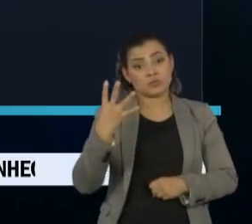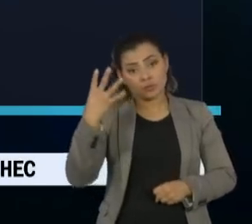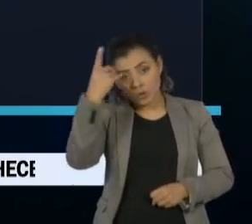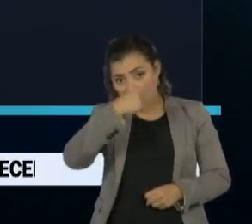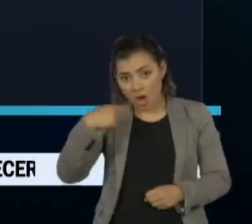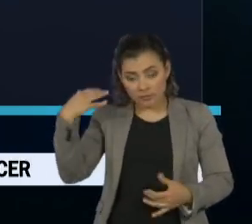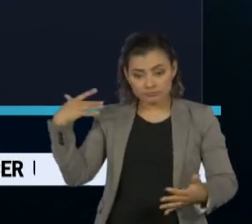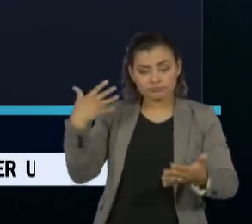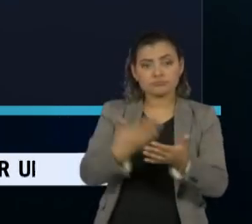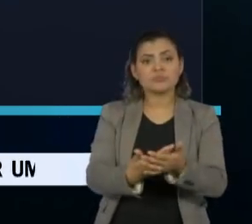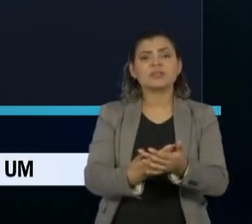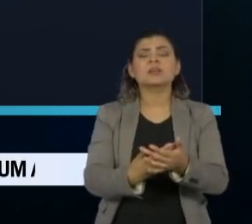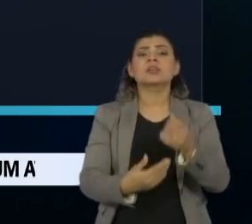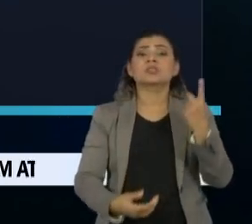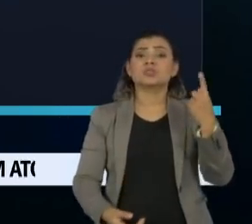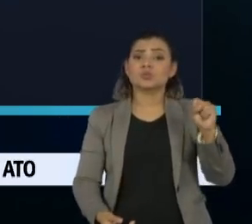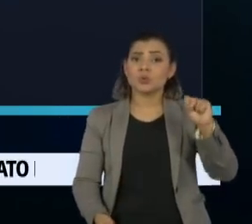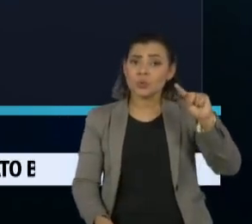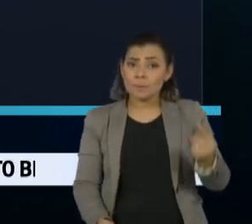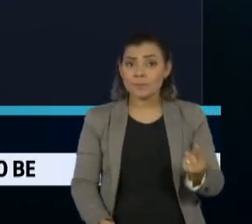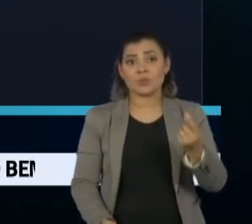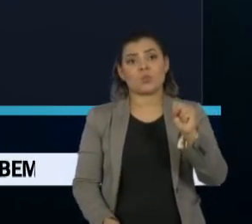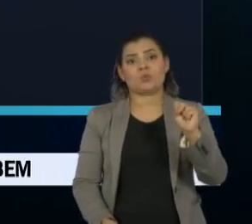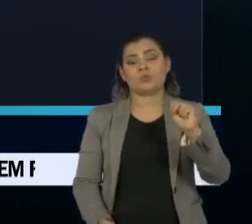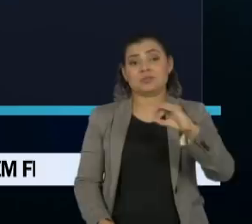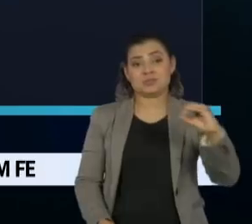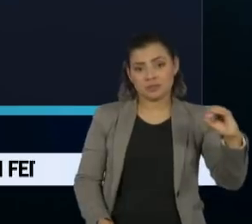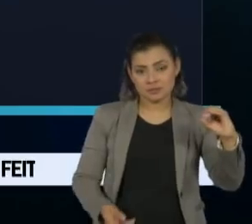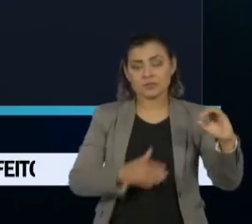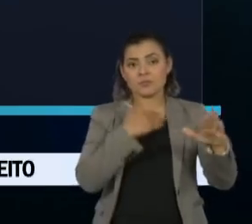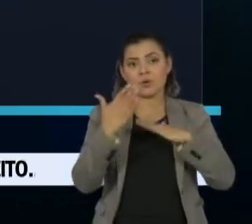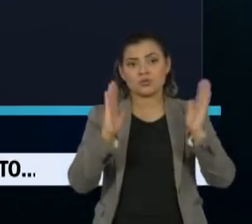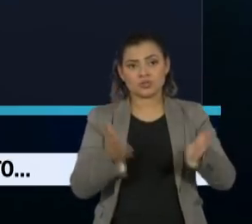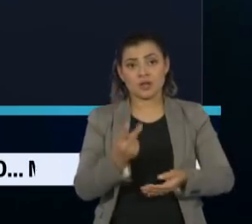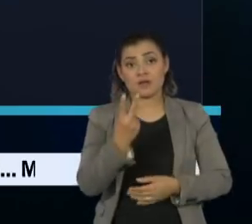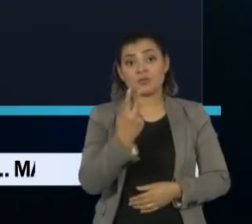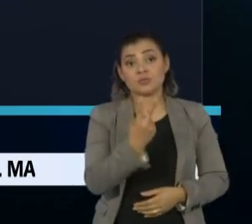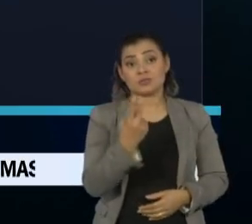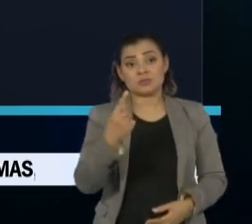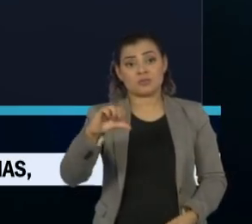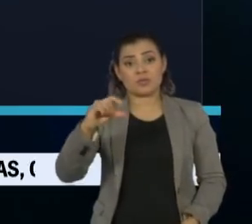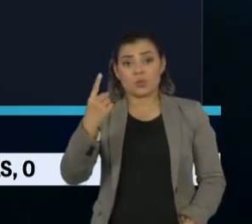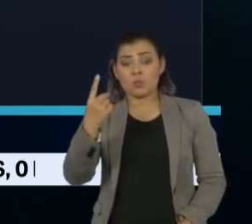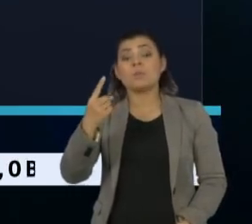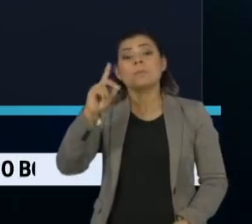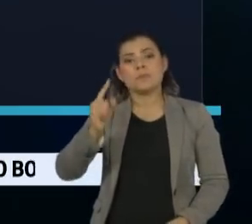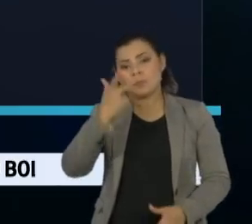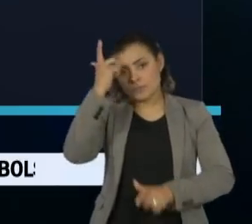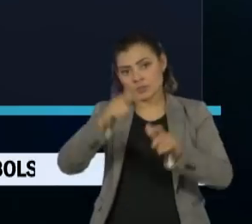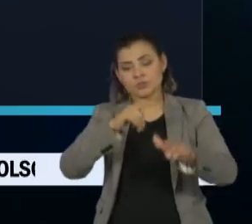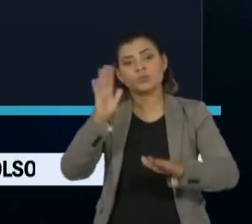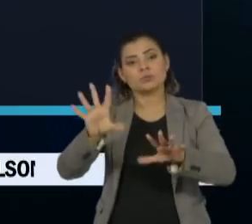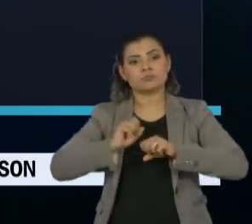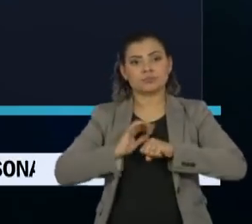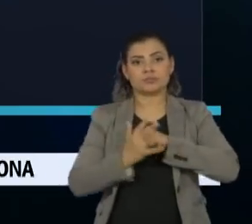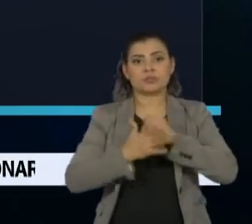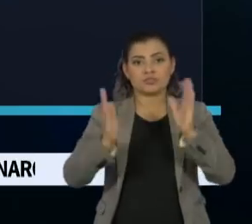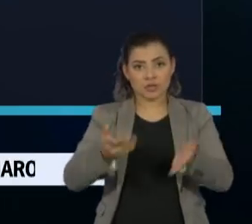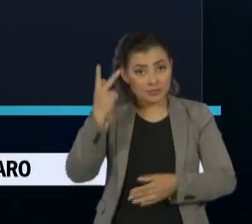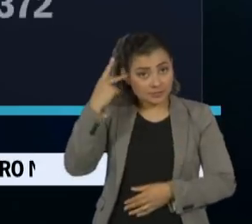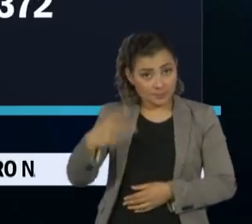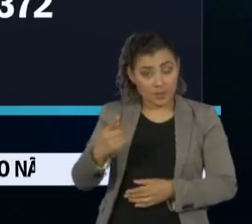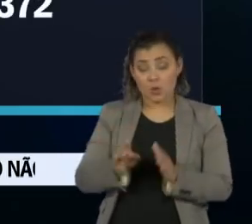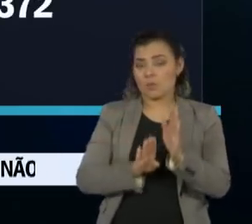Já são mais de 18.800 mortes e 291 mil infectados pela doença. São Paulo lidera o número de casos,